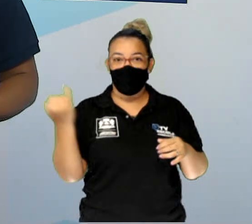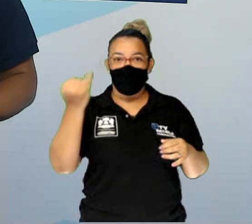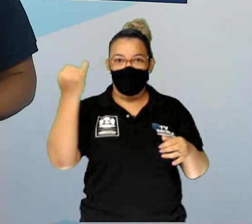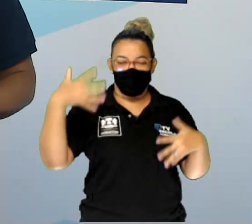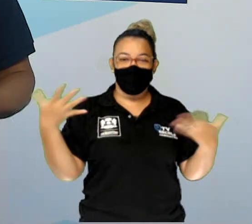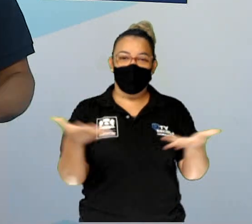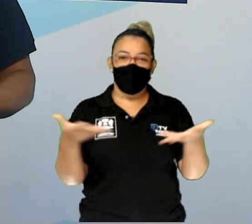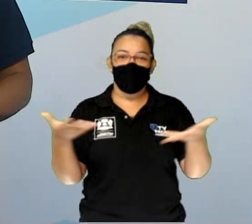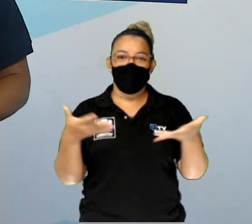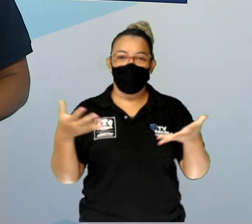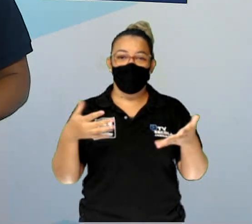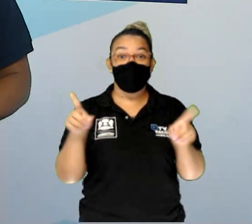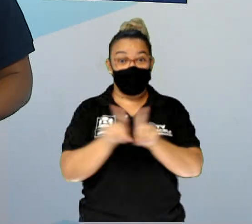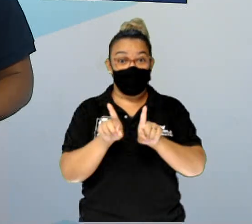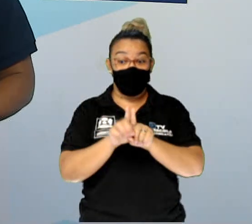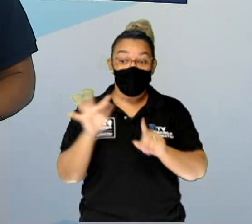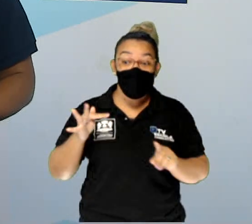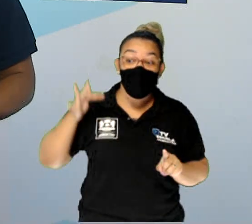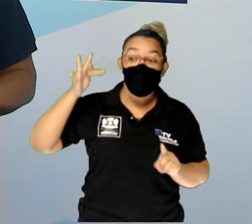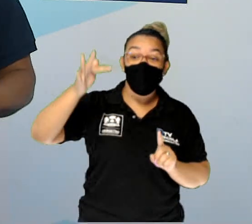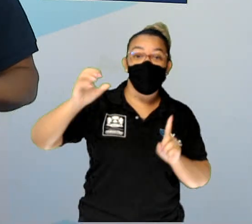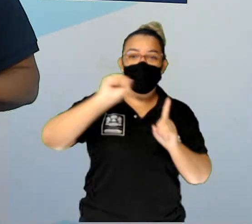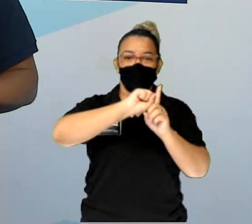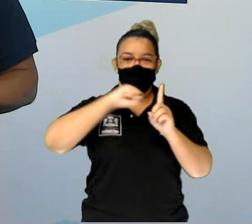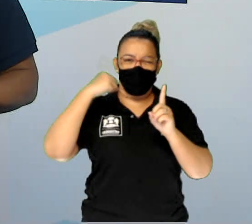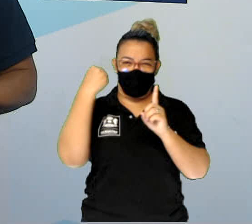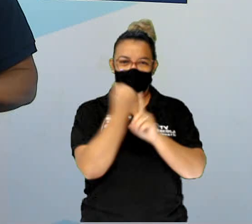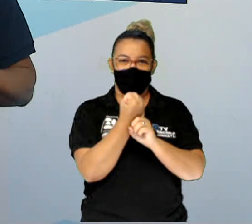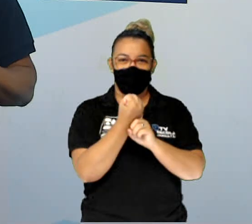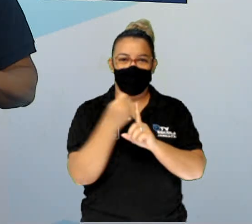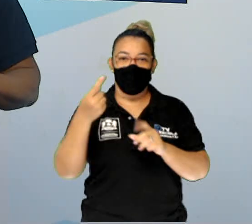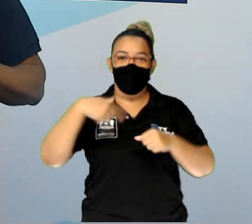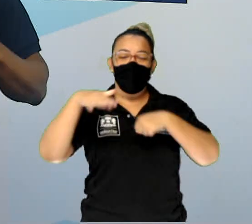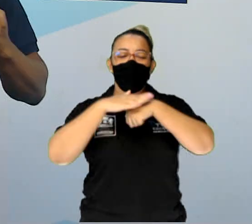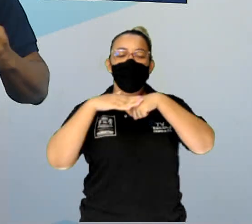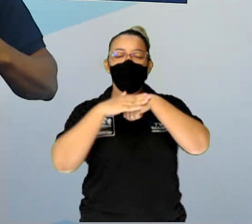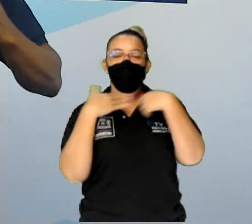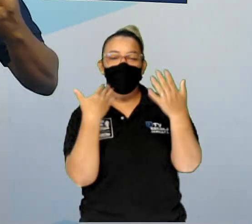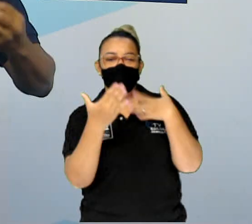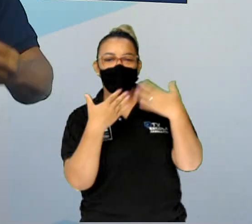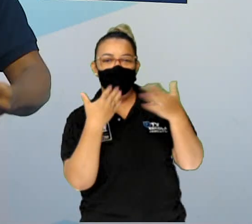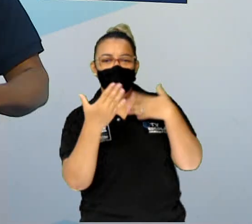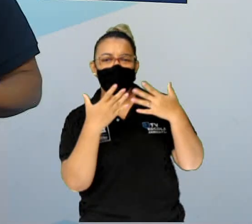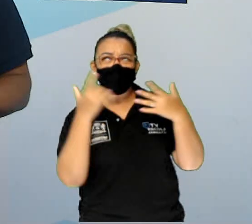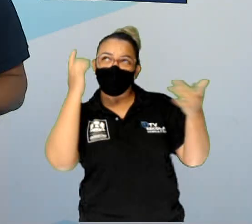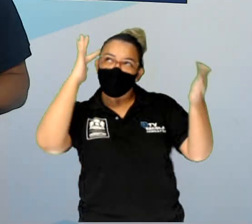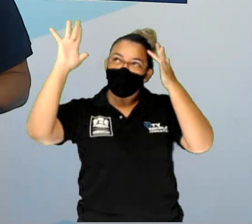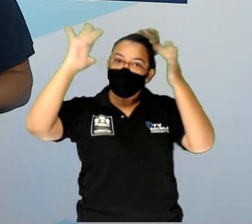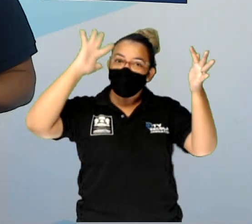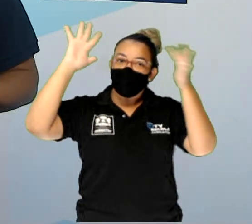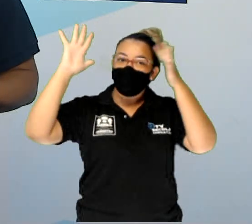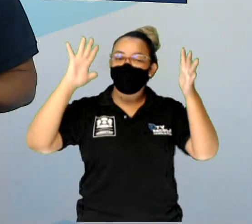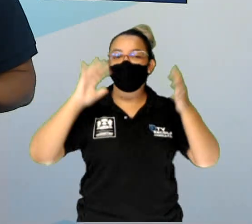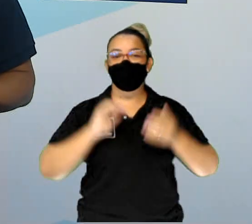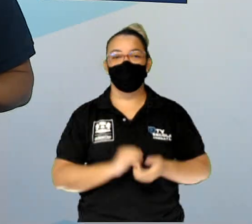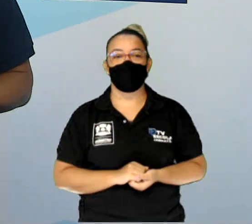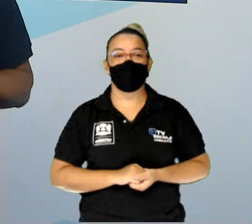dias e para o futuro da sociedade. Vamos conversar mais e mais e refletir sobre isso.